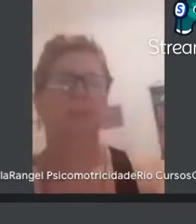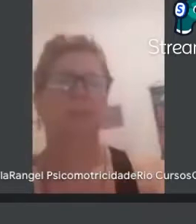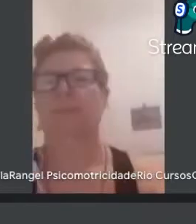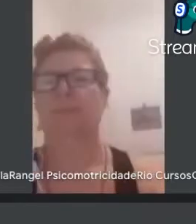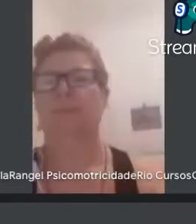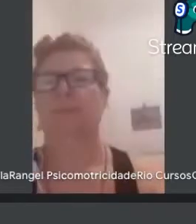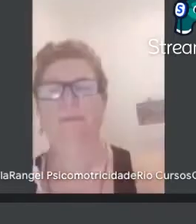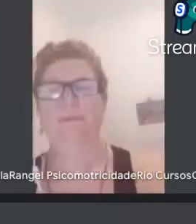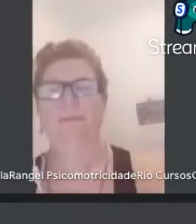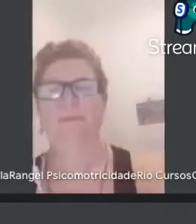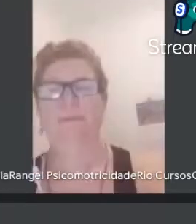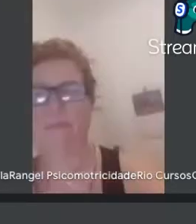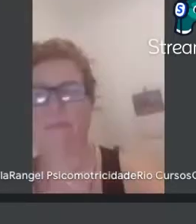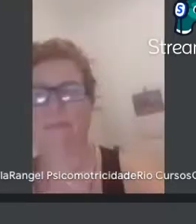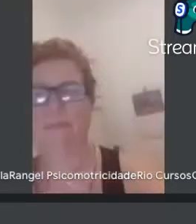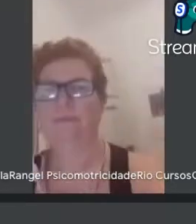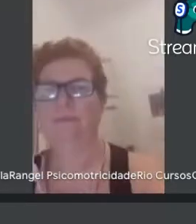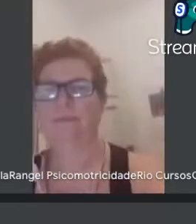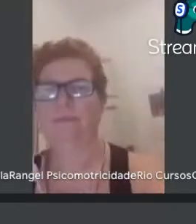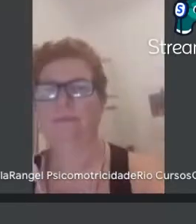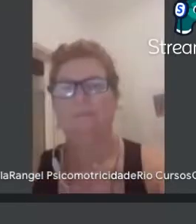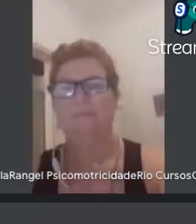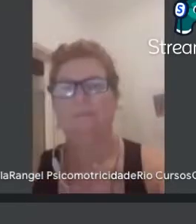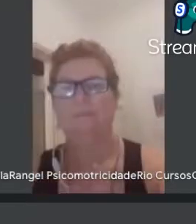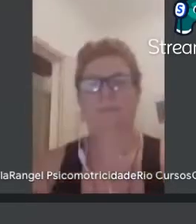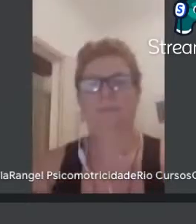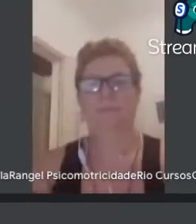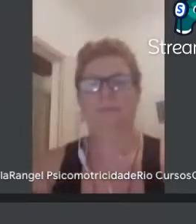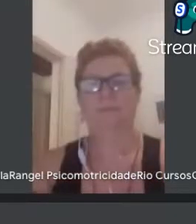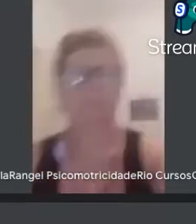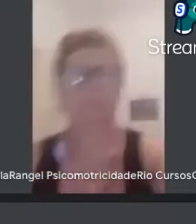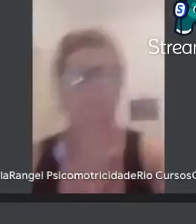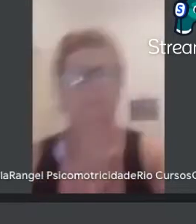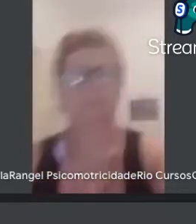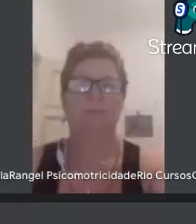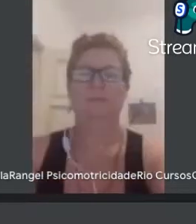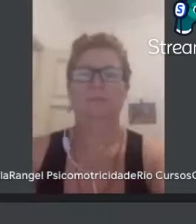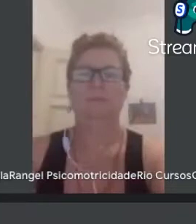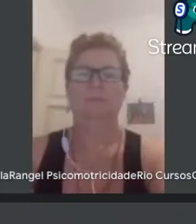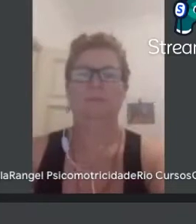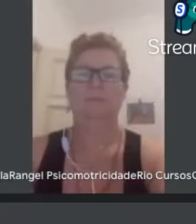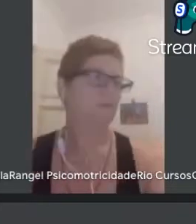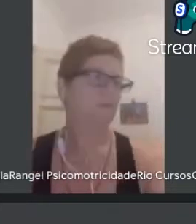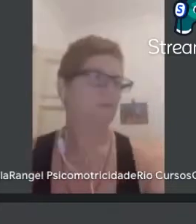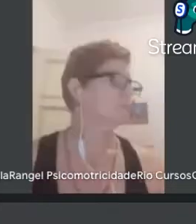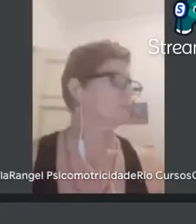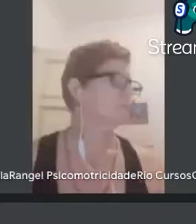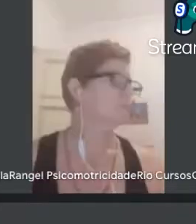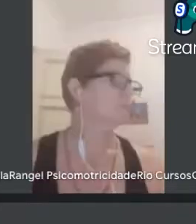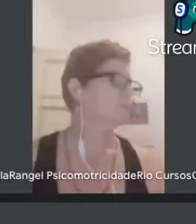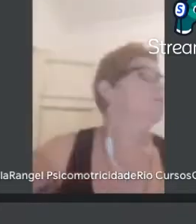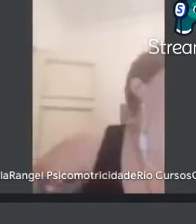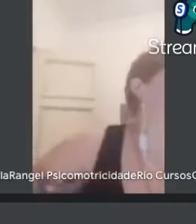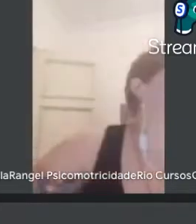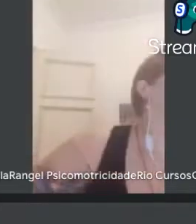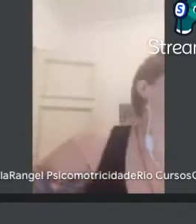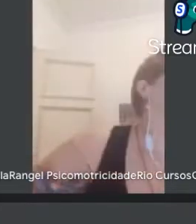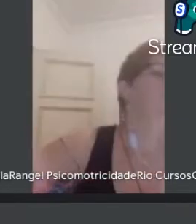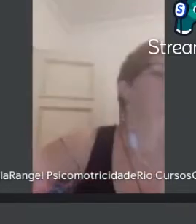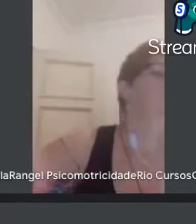Educação Básica. E a gente, desde o antigo projeto 100 anos sem Euclid, hoje já são